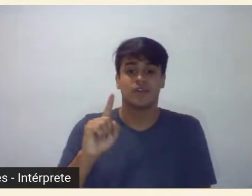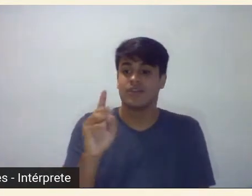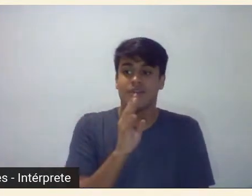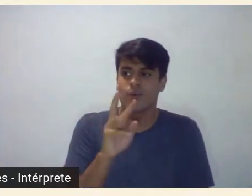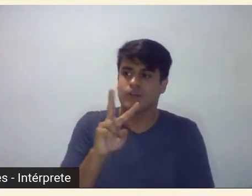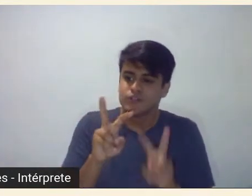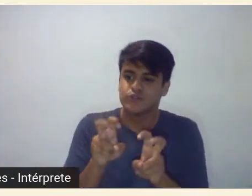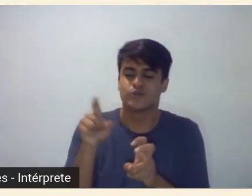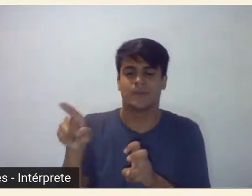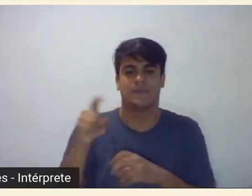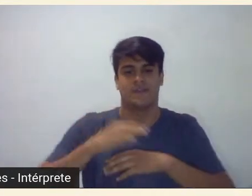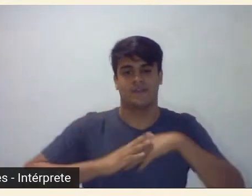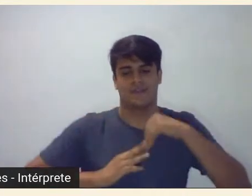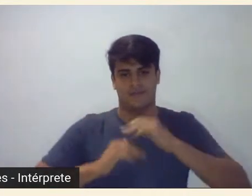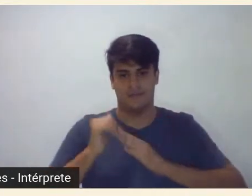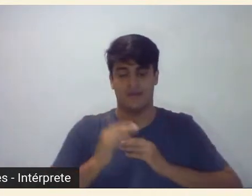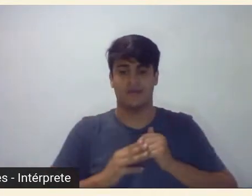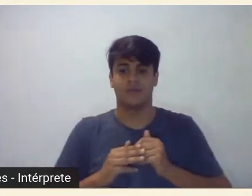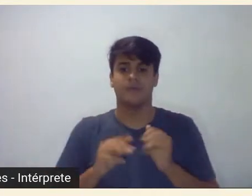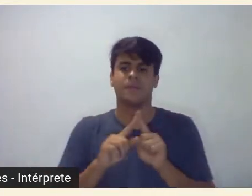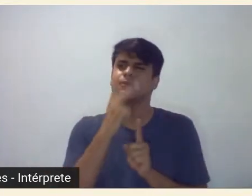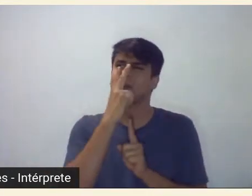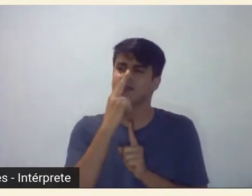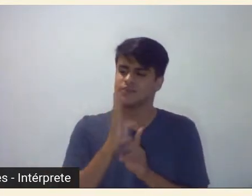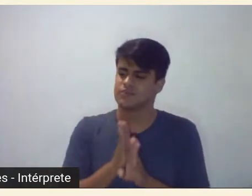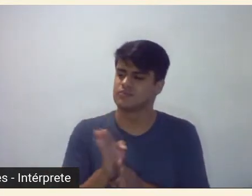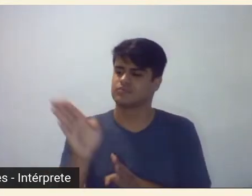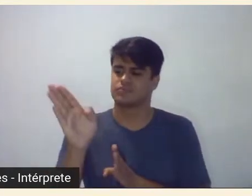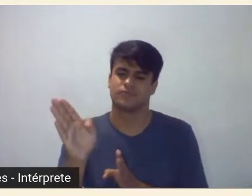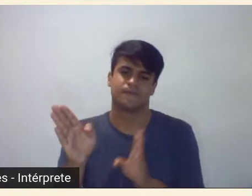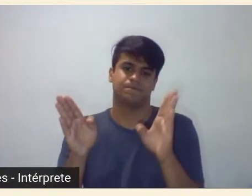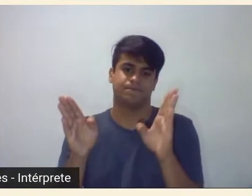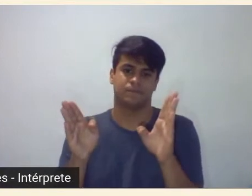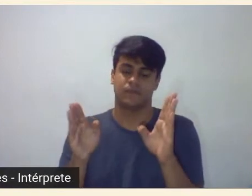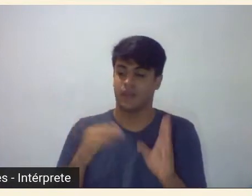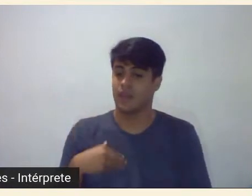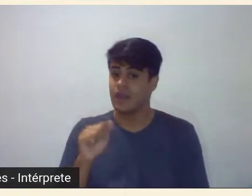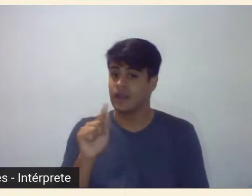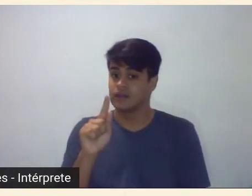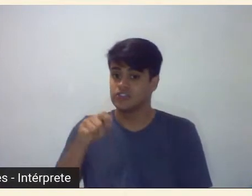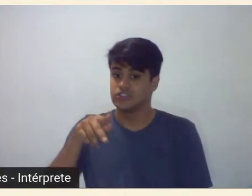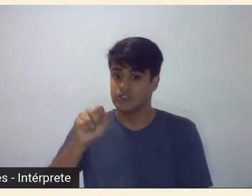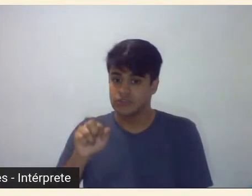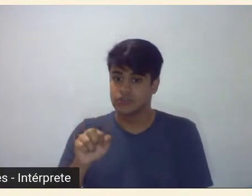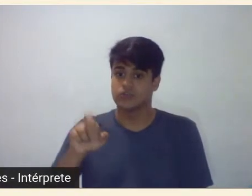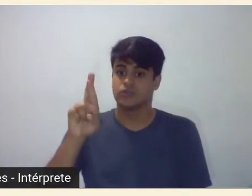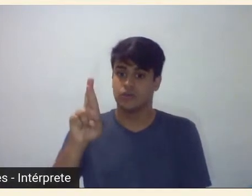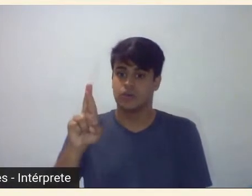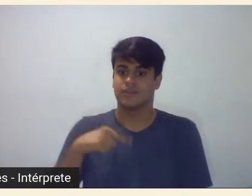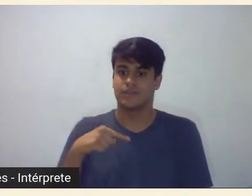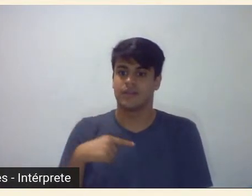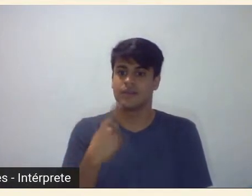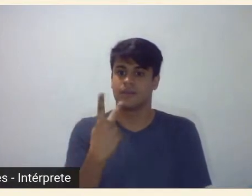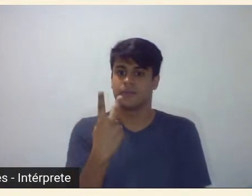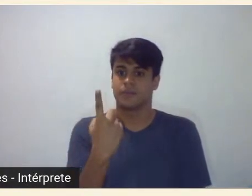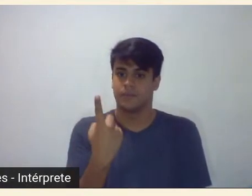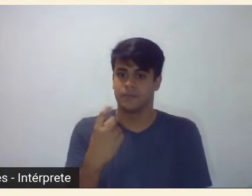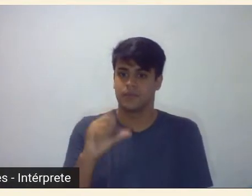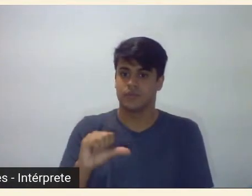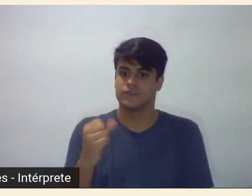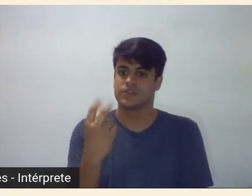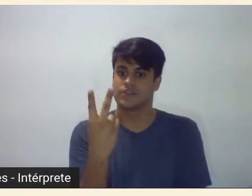mas assim eles tomam rumos diferentes o Agenor porque depois no final da década de 20 talvez um pouco